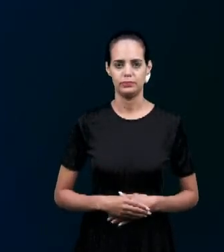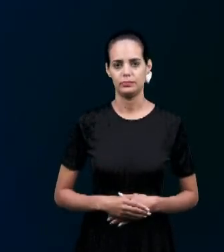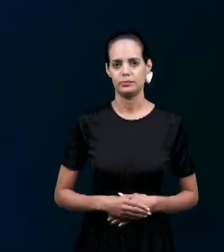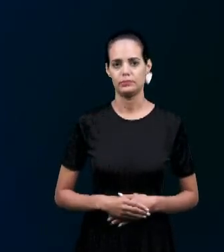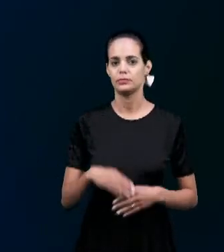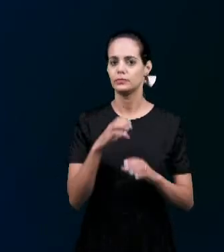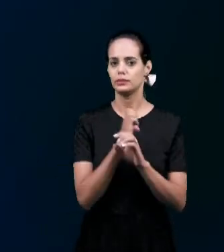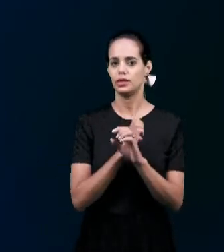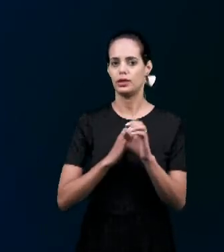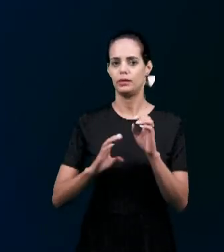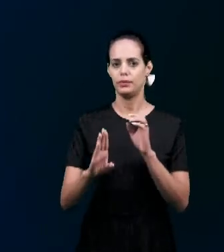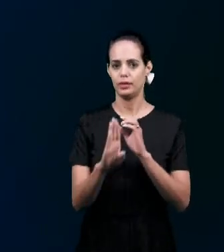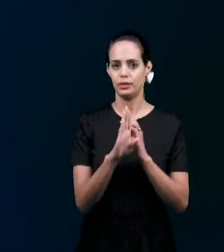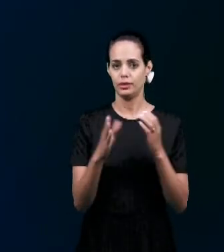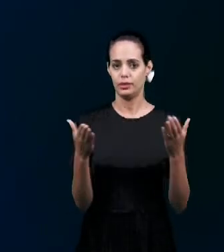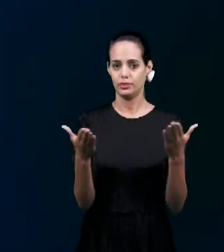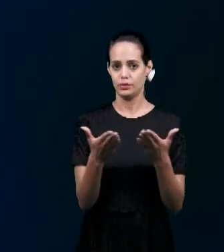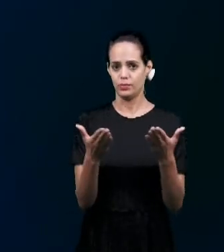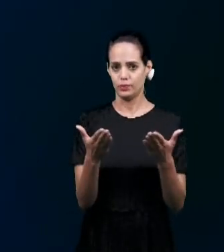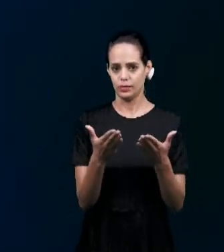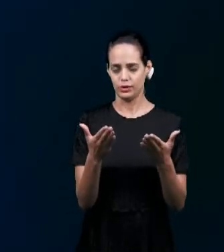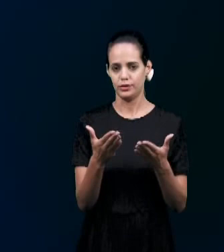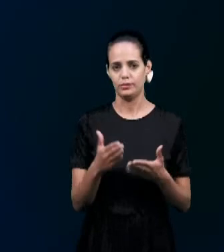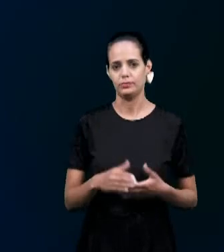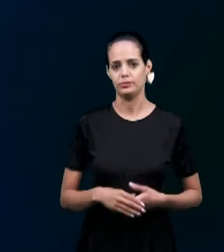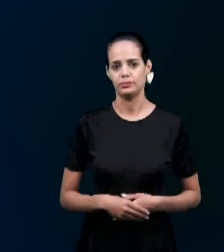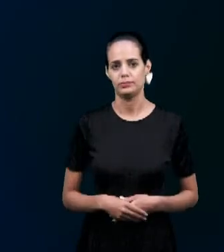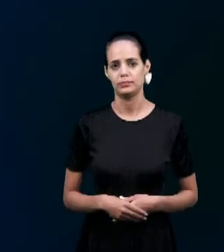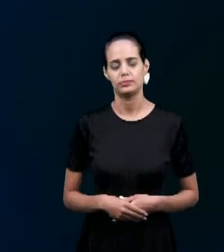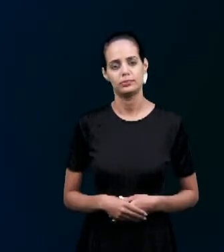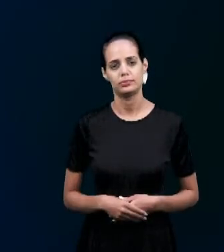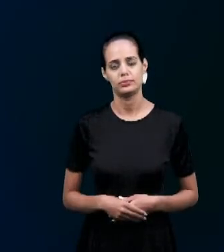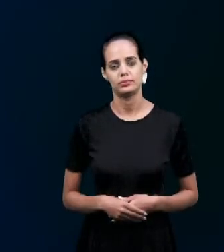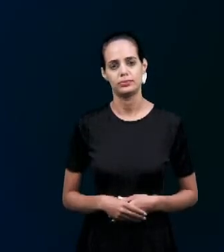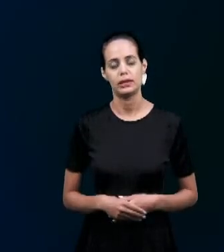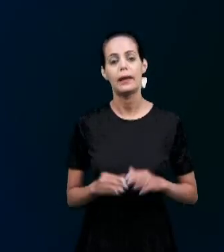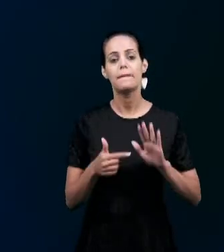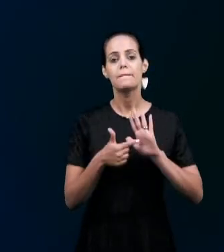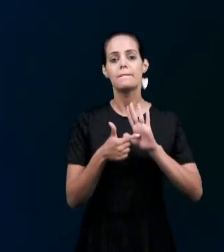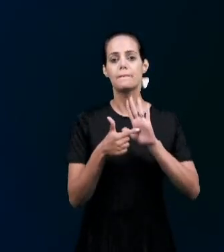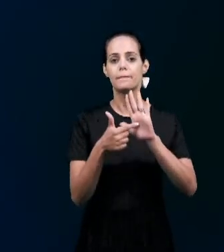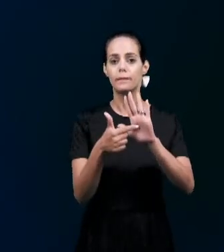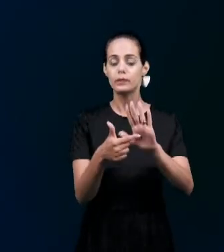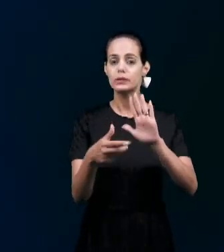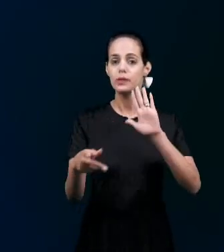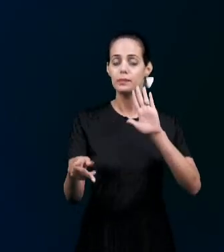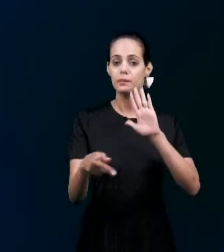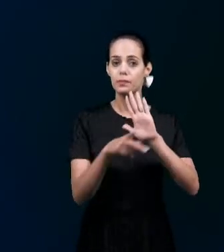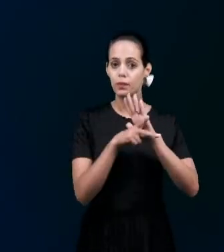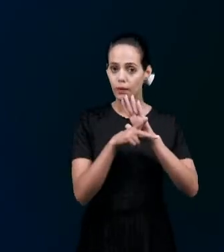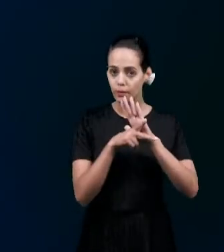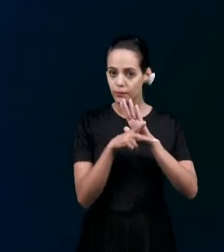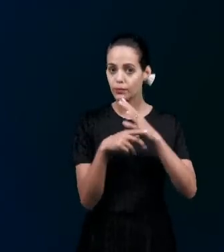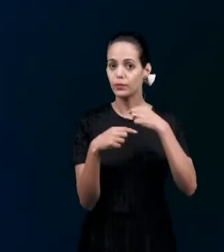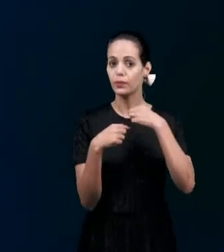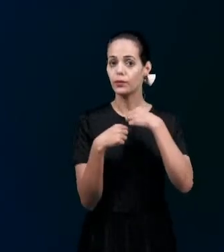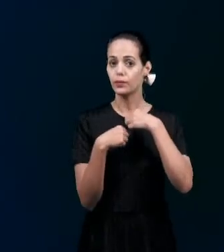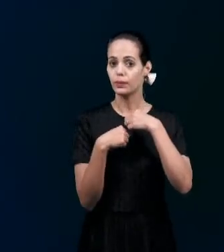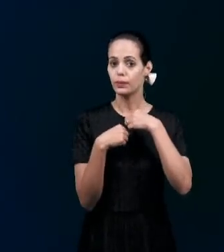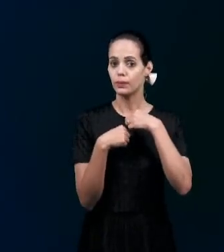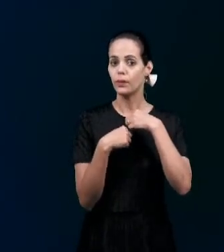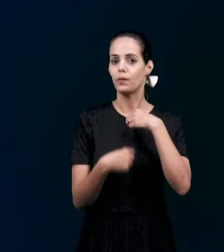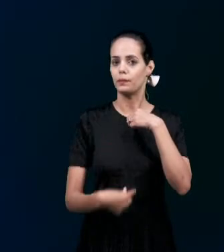escola bíblica De hoje Ela é dirigida Aos ungidos Diáconos E